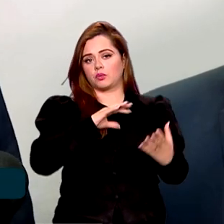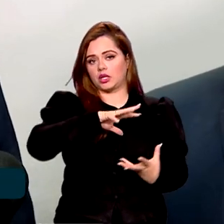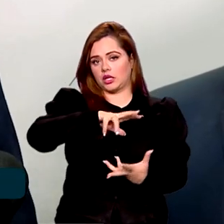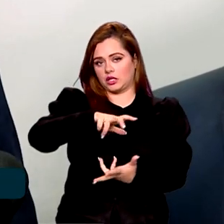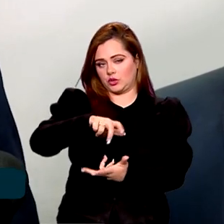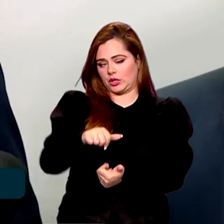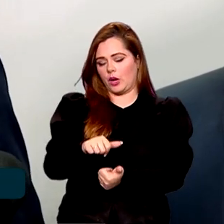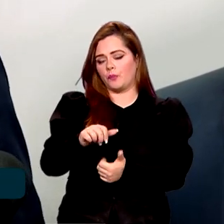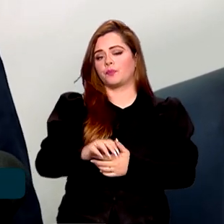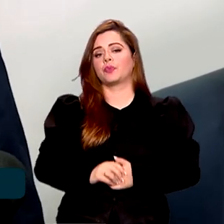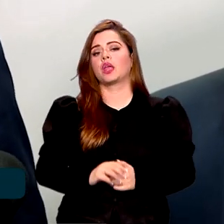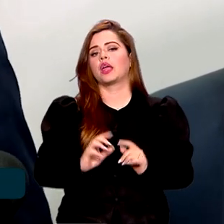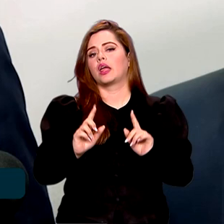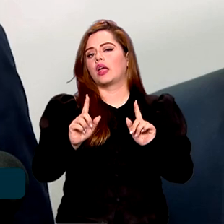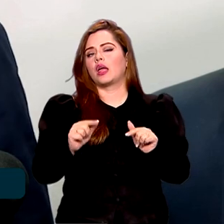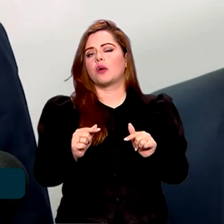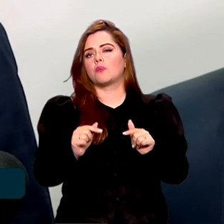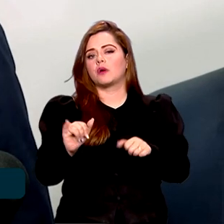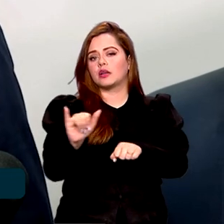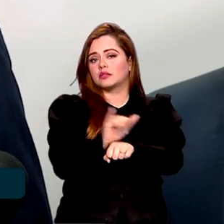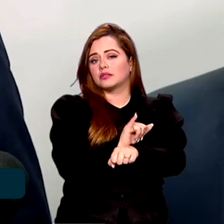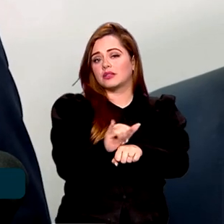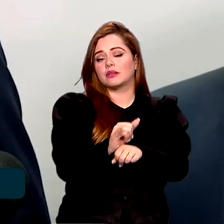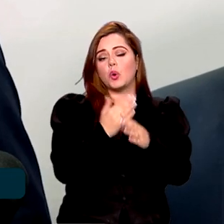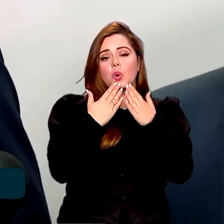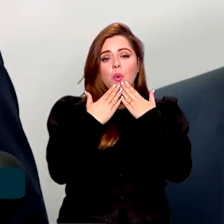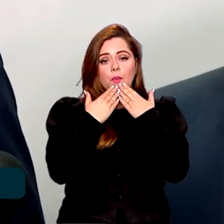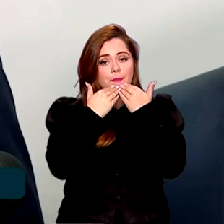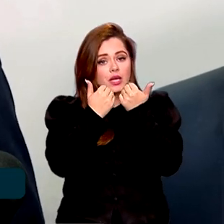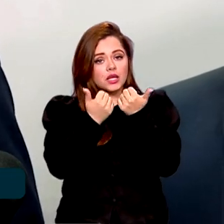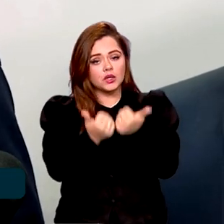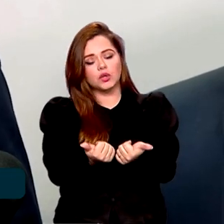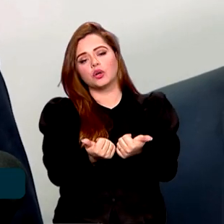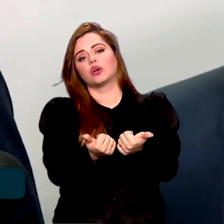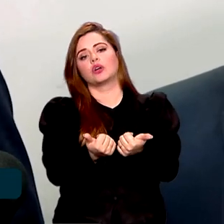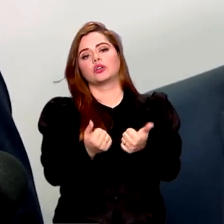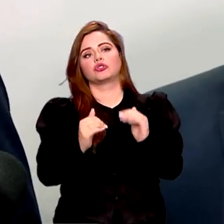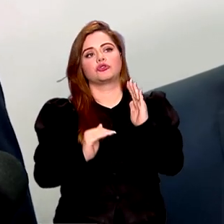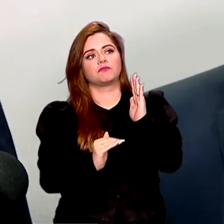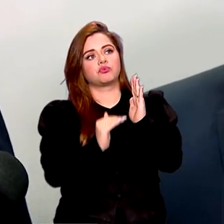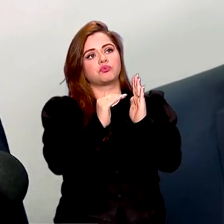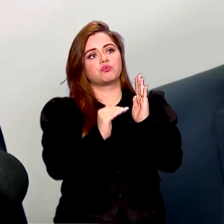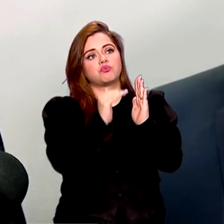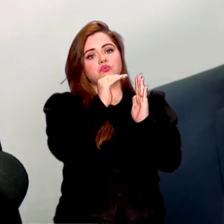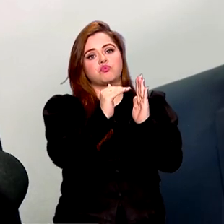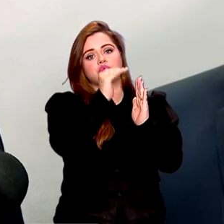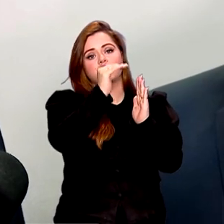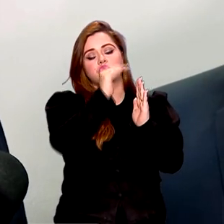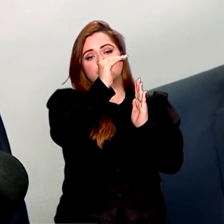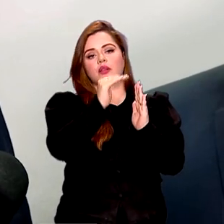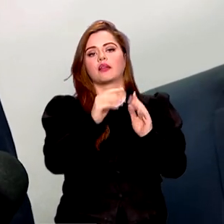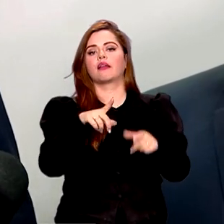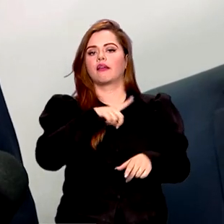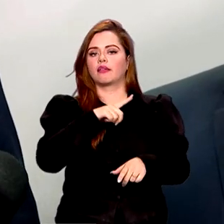nos dá um espaço extraordinário de crescer mais e gerar mais oportunidades.